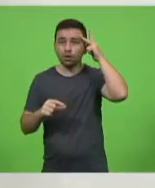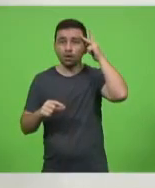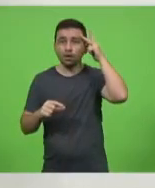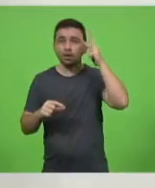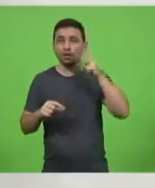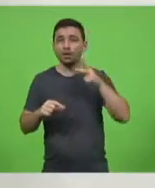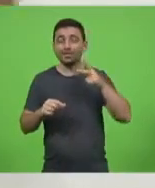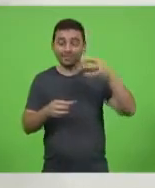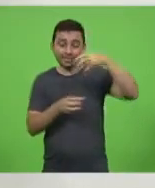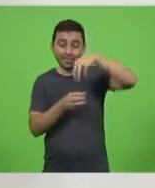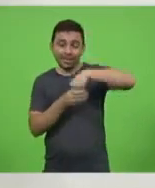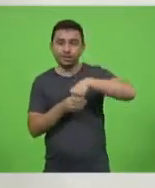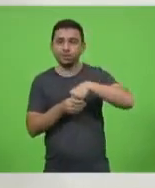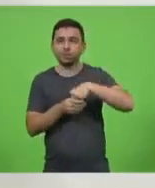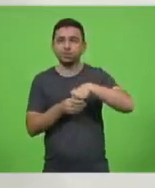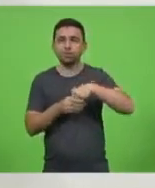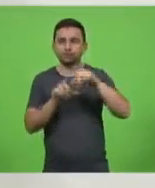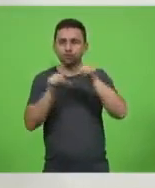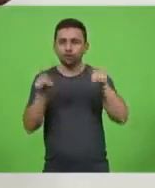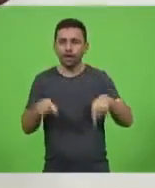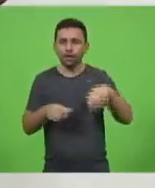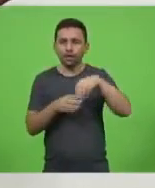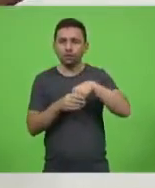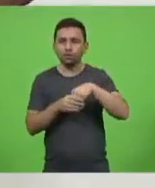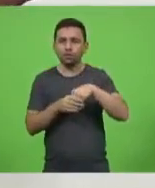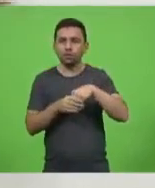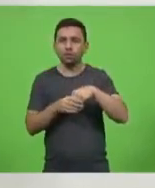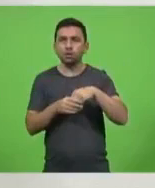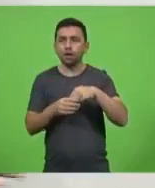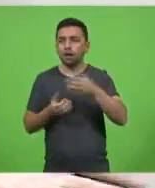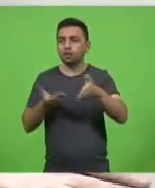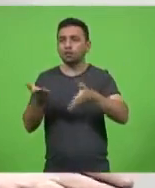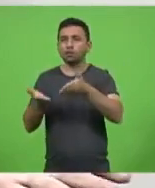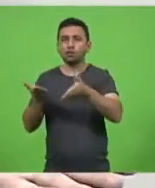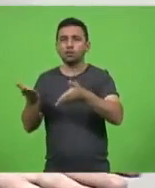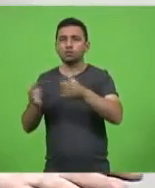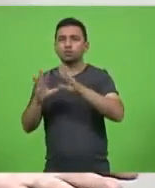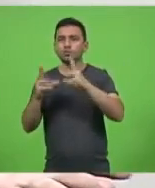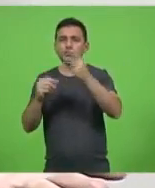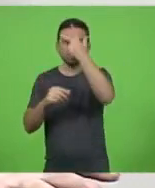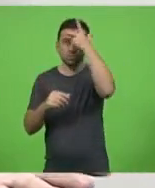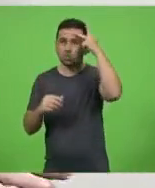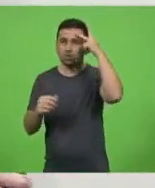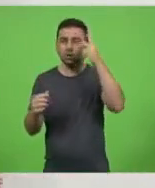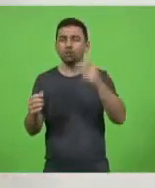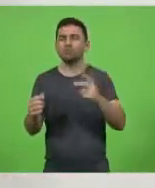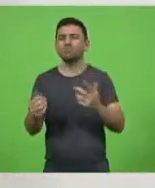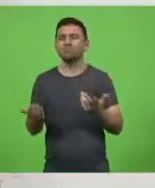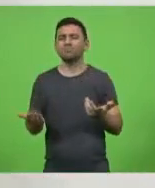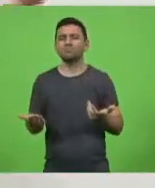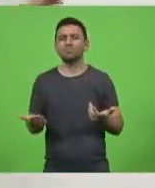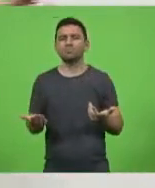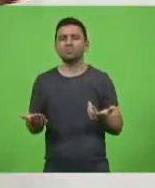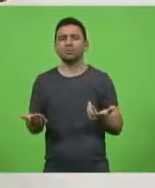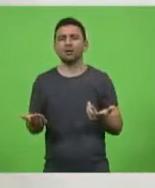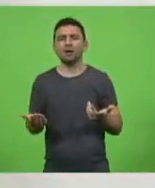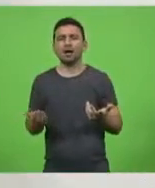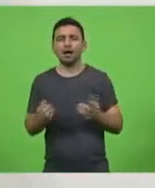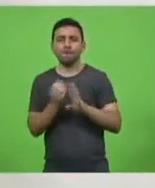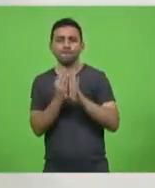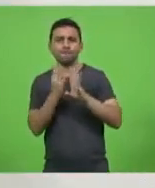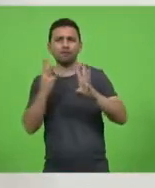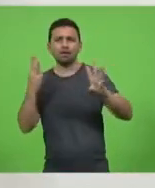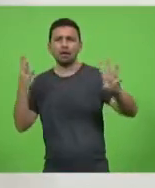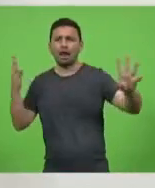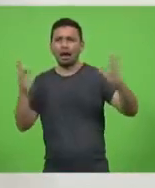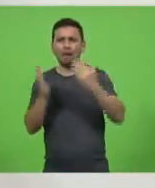internamente, ou seja, os funcionários, para atender os clientes, as filas intermináveis